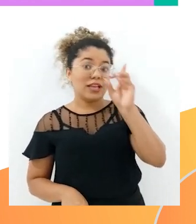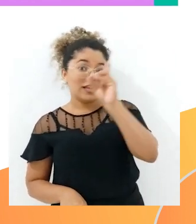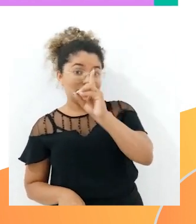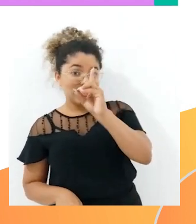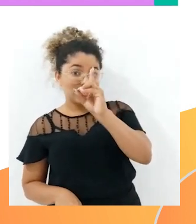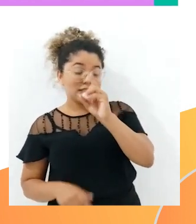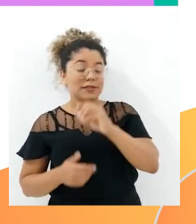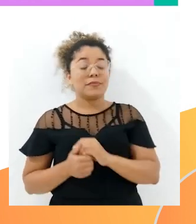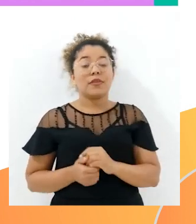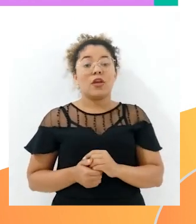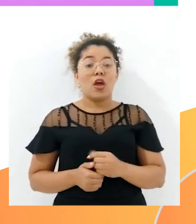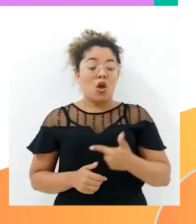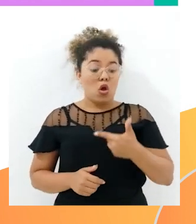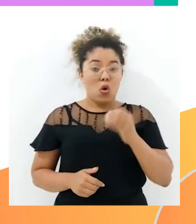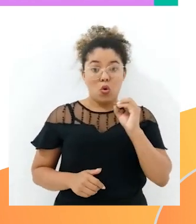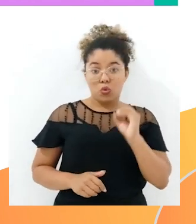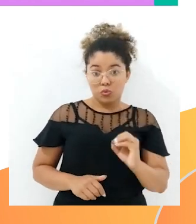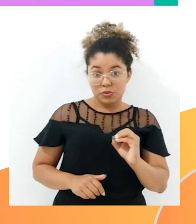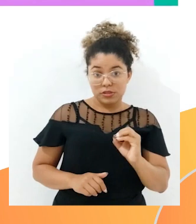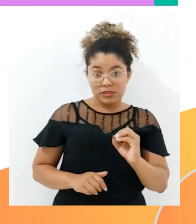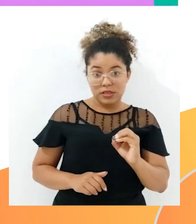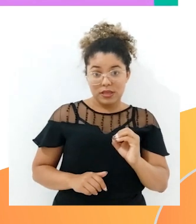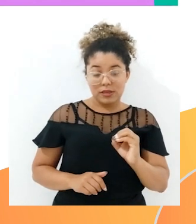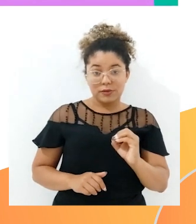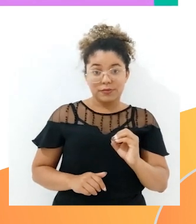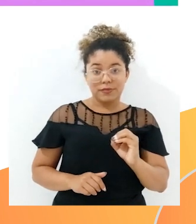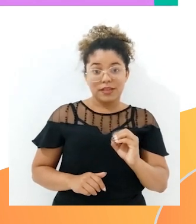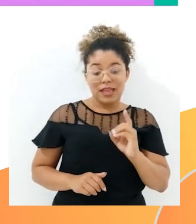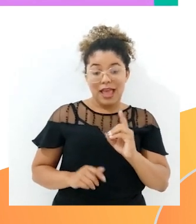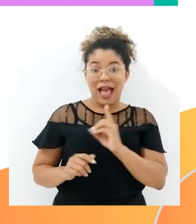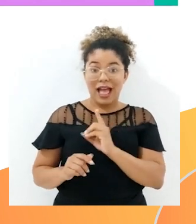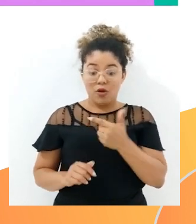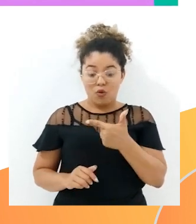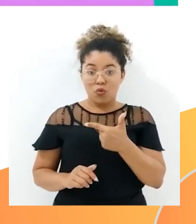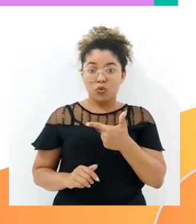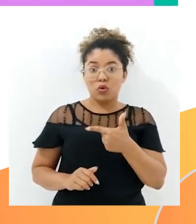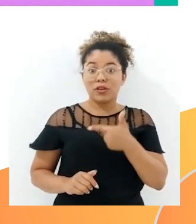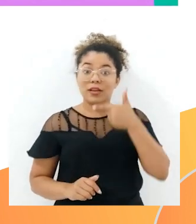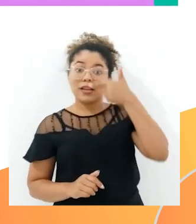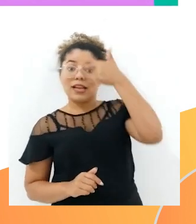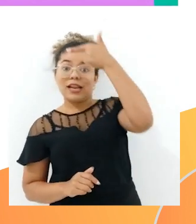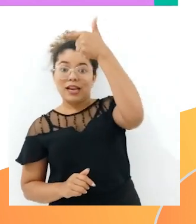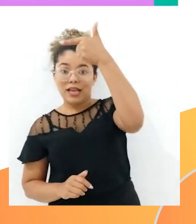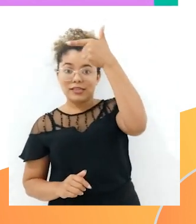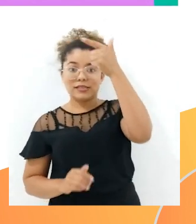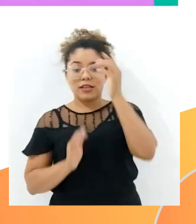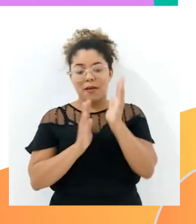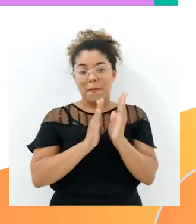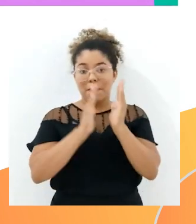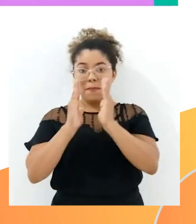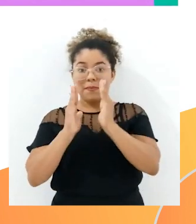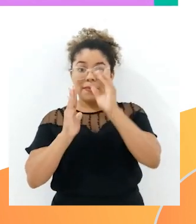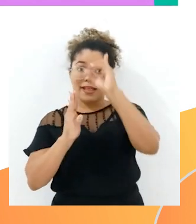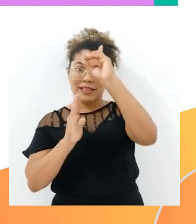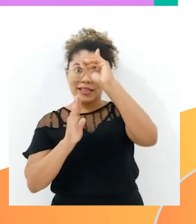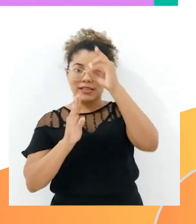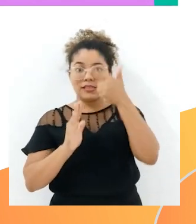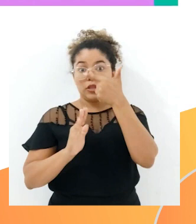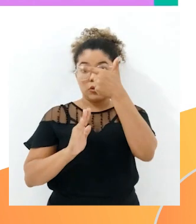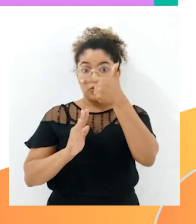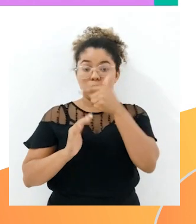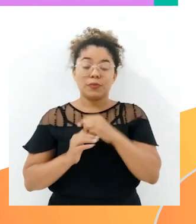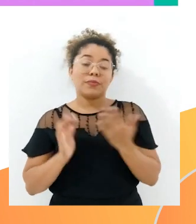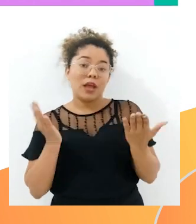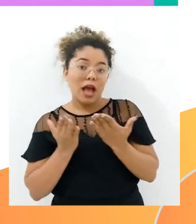dezena, eu coloco a unidade, que nesse caso é zero, e levo o 2, que é a dezena. Então